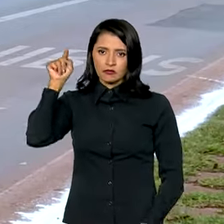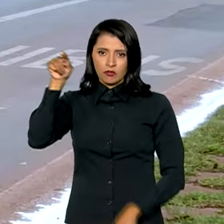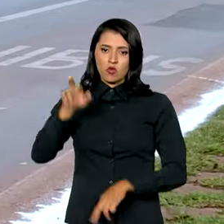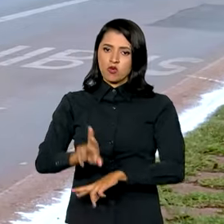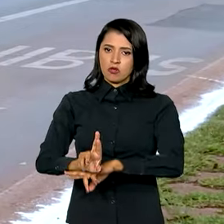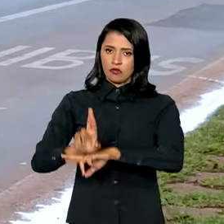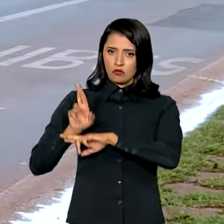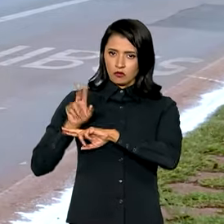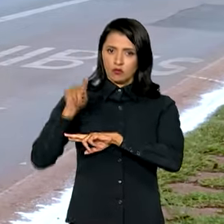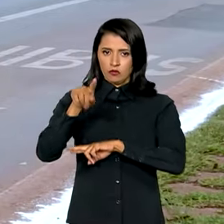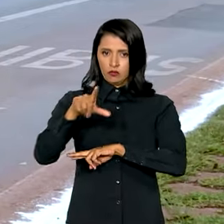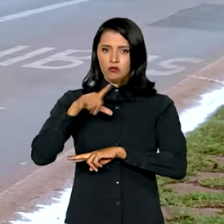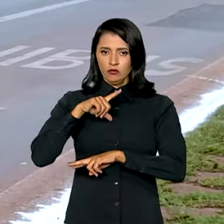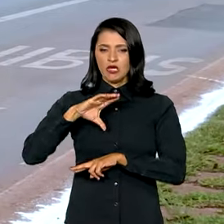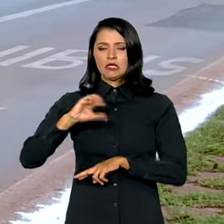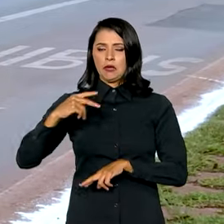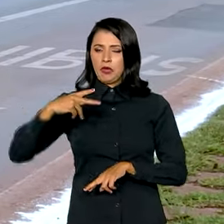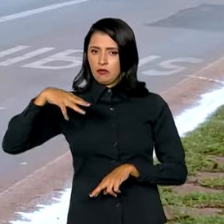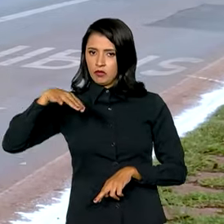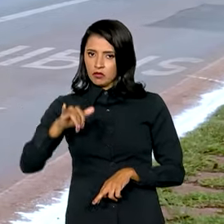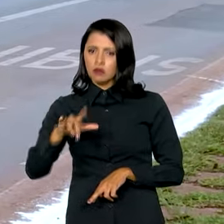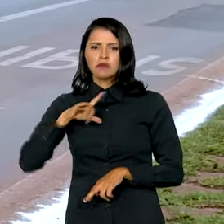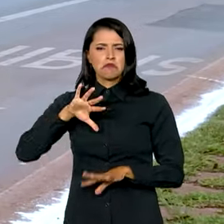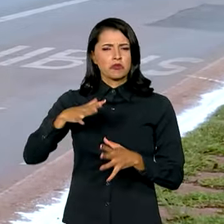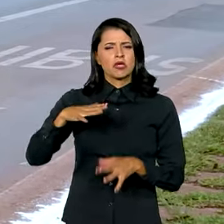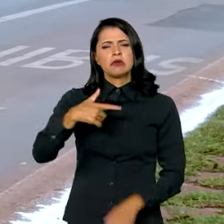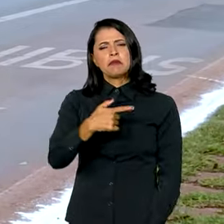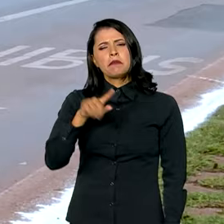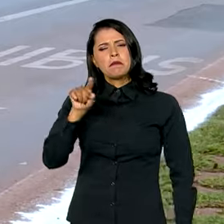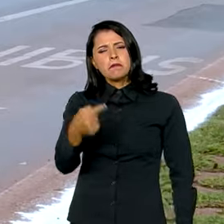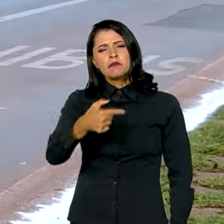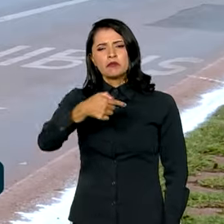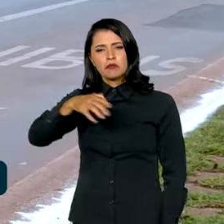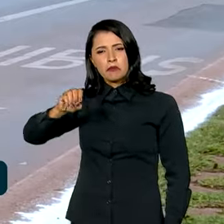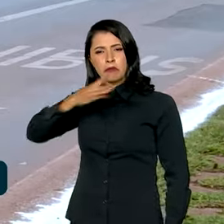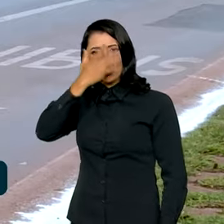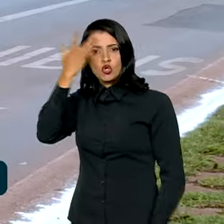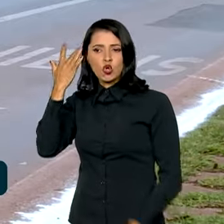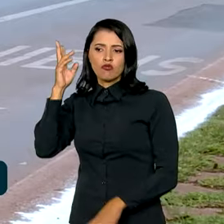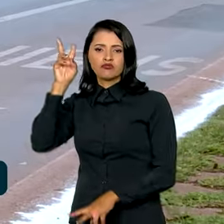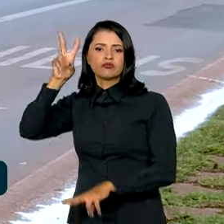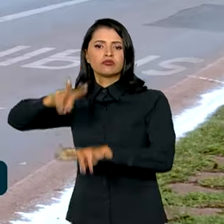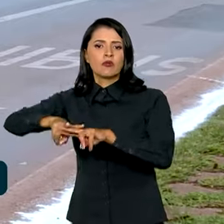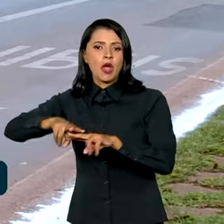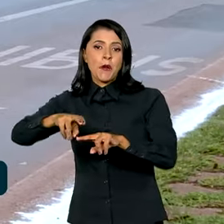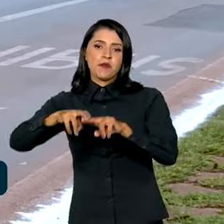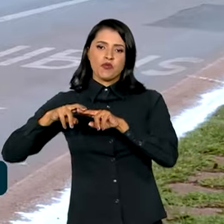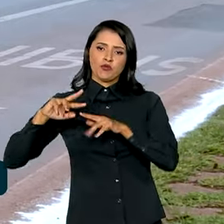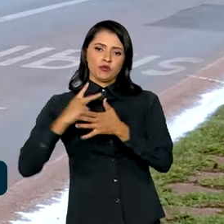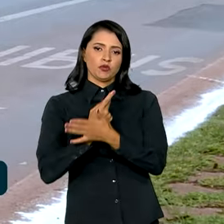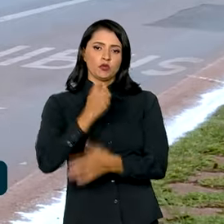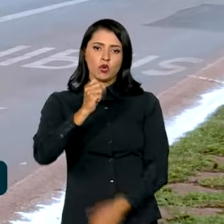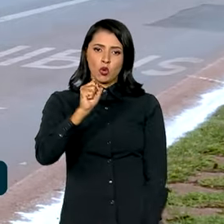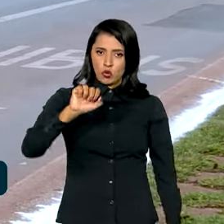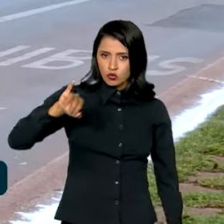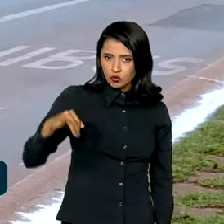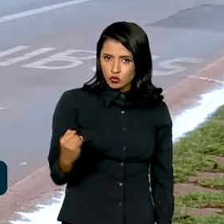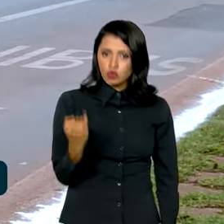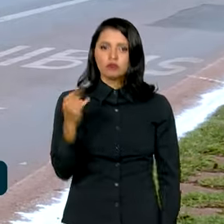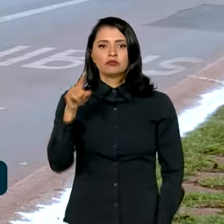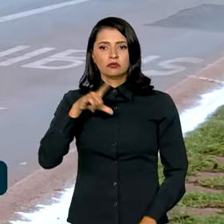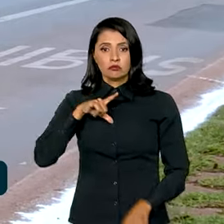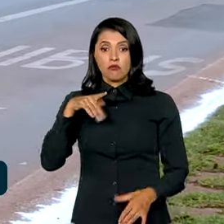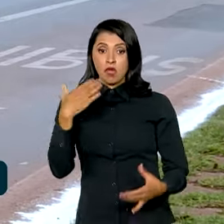dos atos golpistas, pouco mais de 1.700 pessoas foram detidas por conta do 8 de janeiro. Das ações